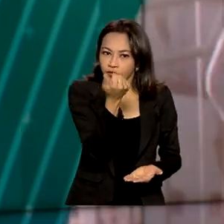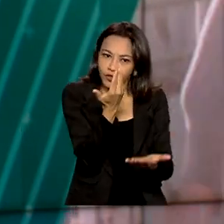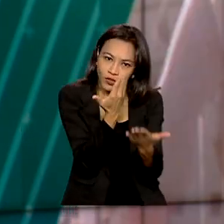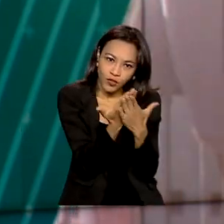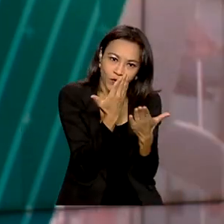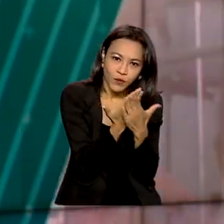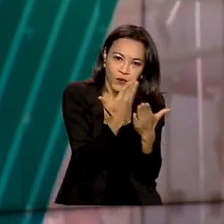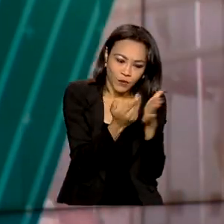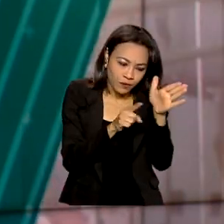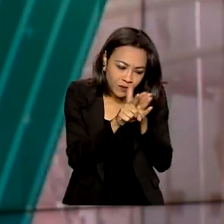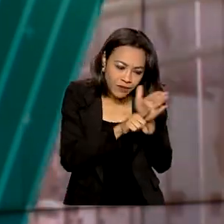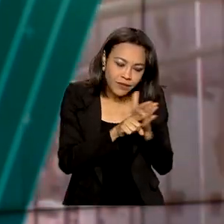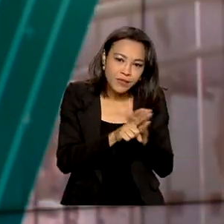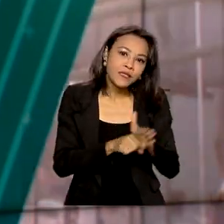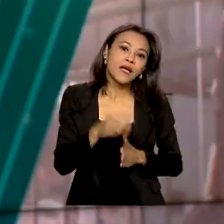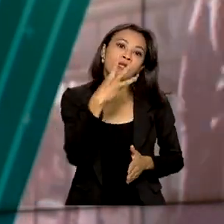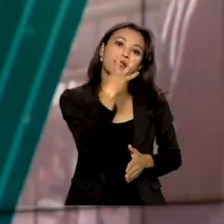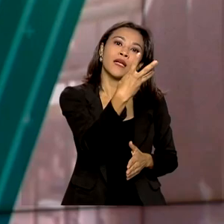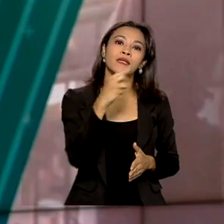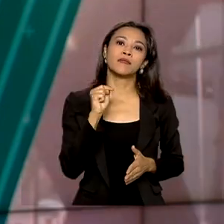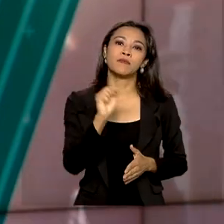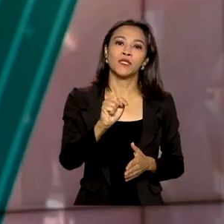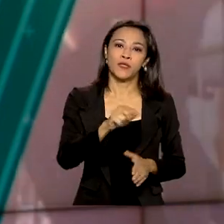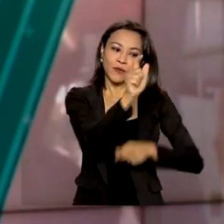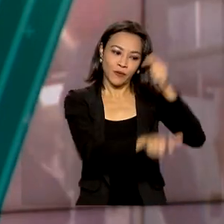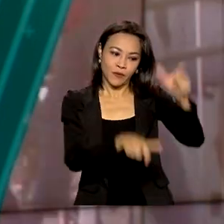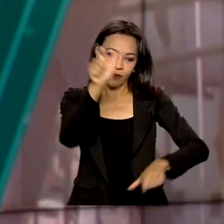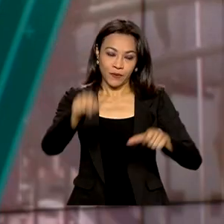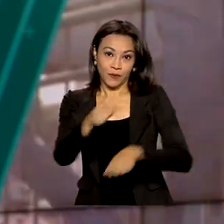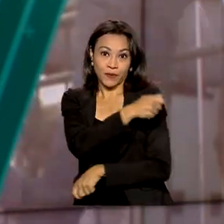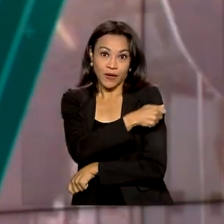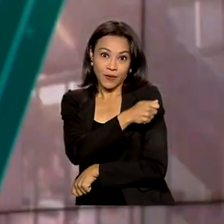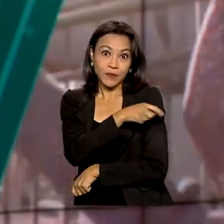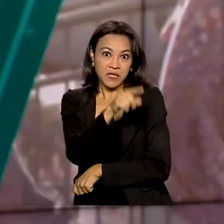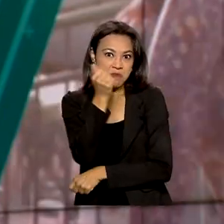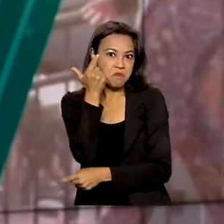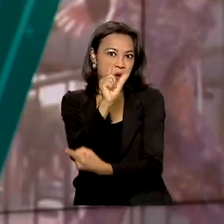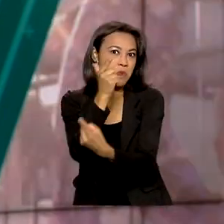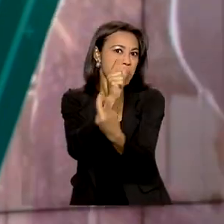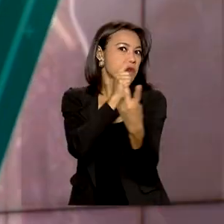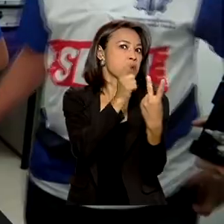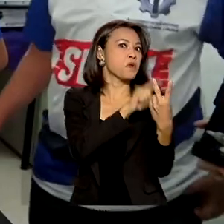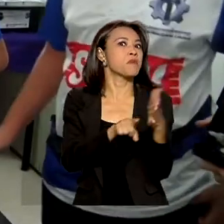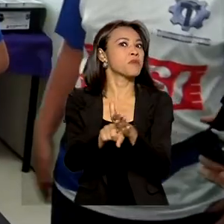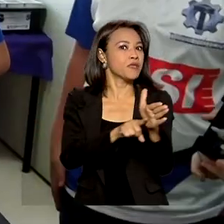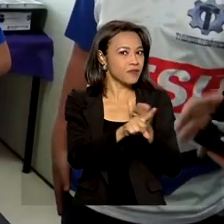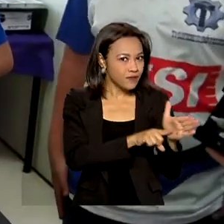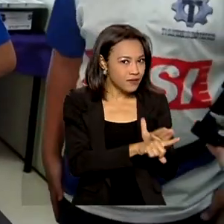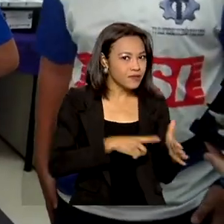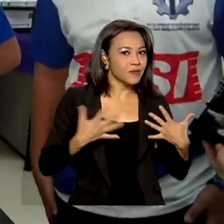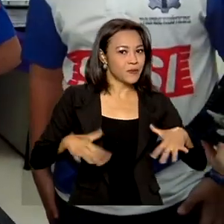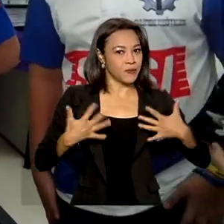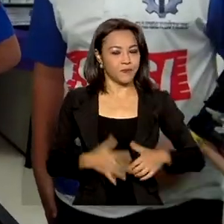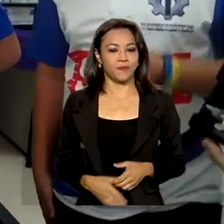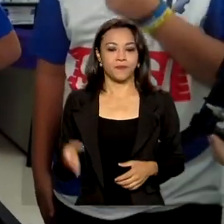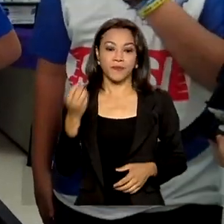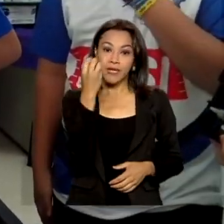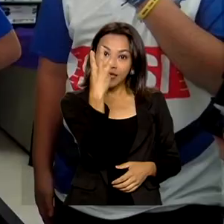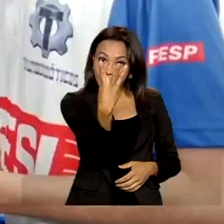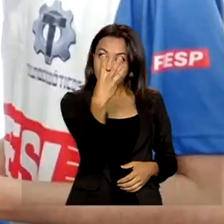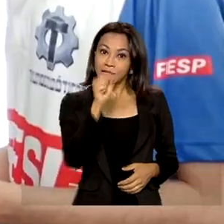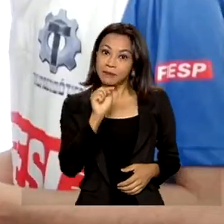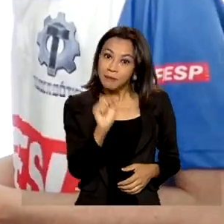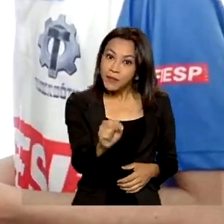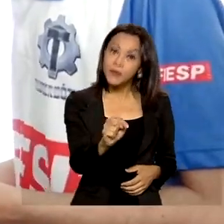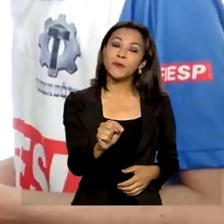a cerca de 3 mil estudantes de todo o país que se destacaram em competições científicas. 3 mil estudantes que se